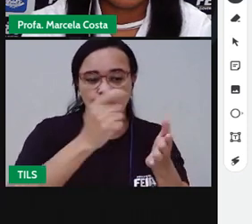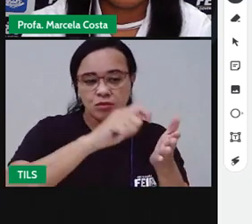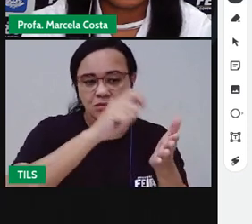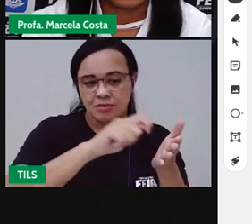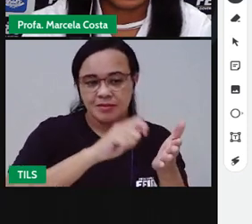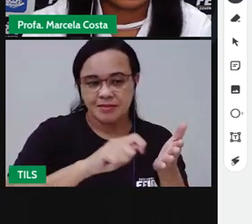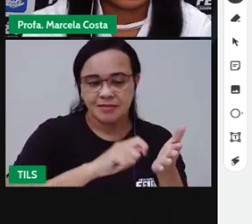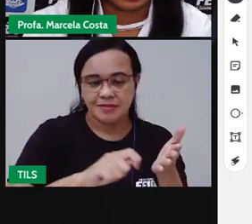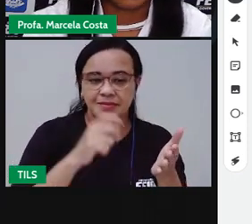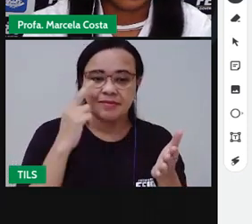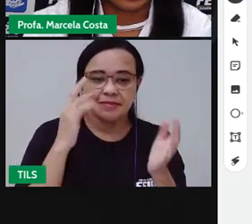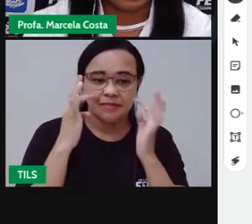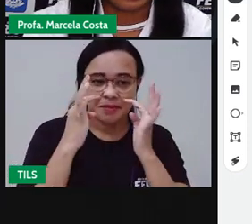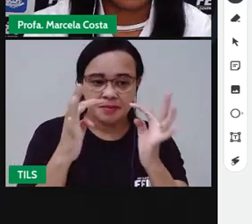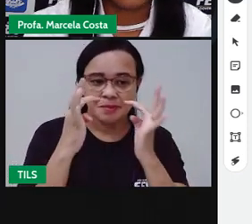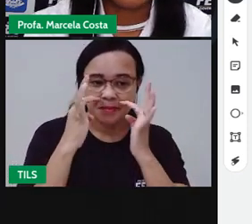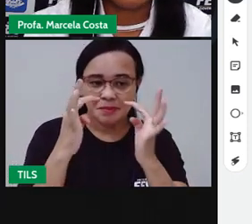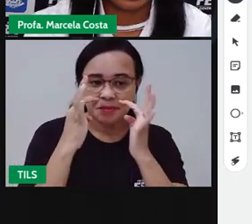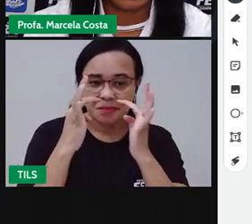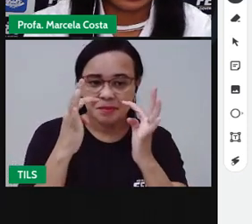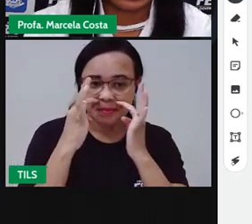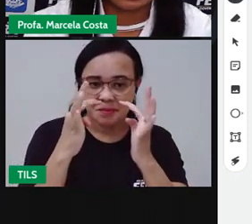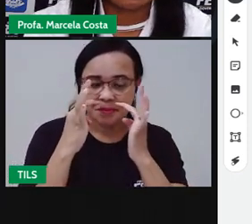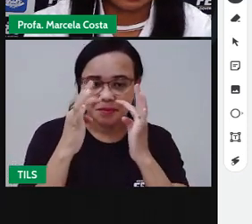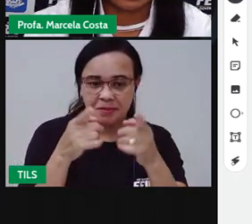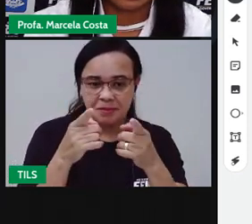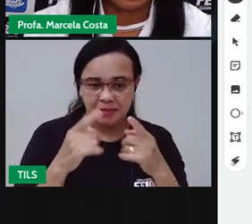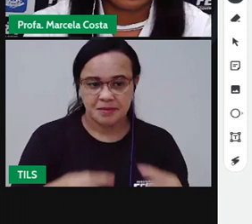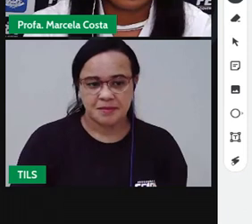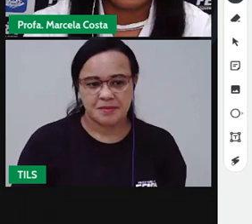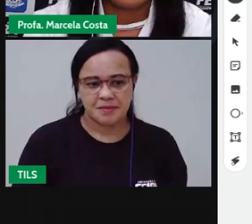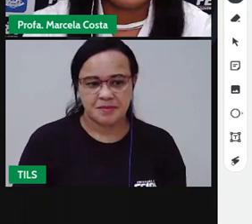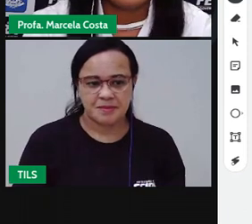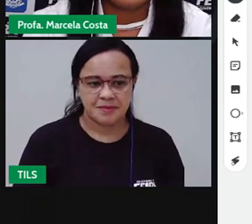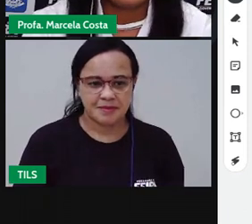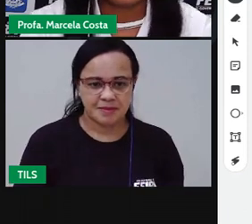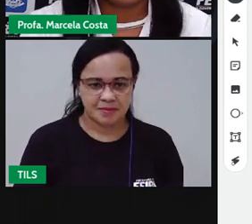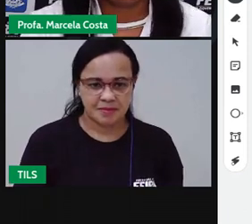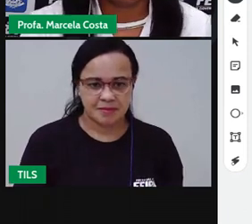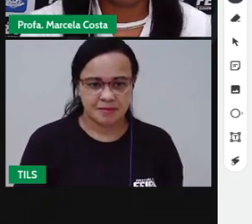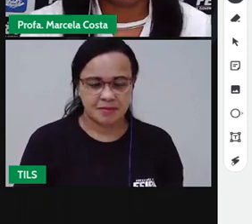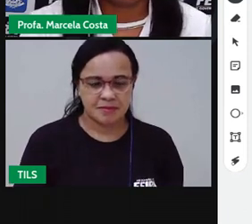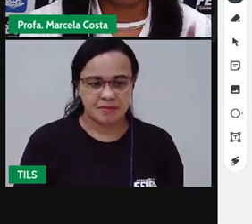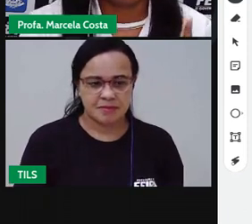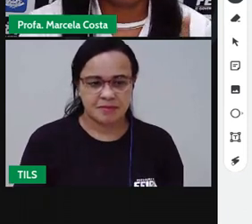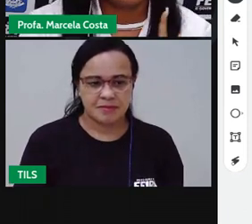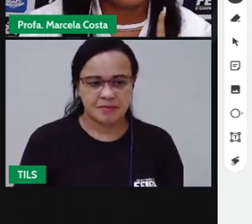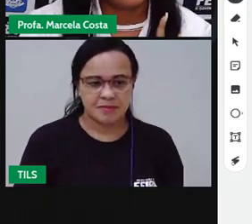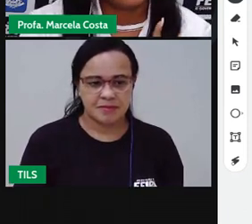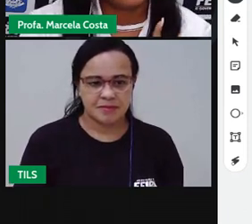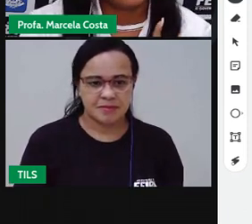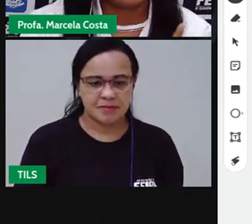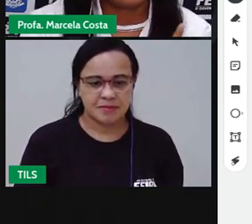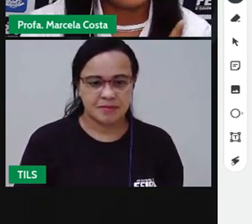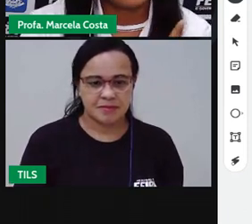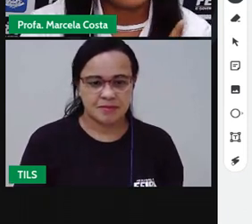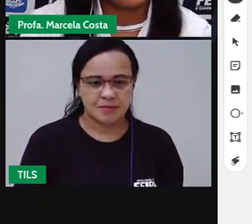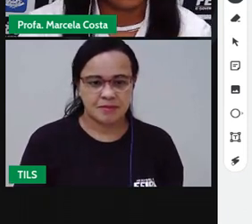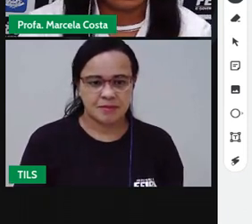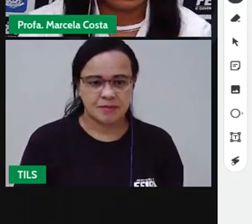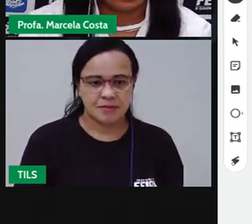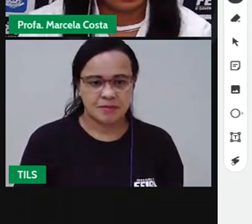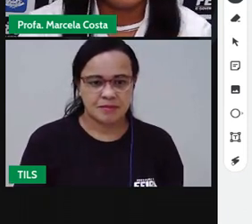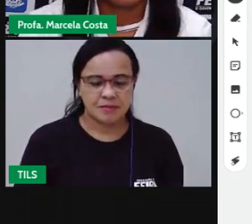Eu faço um traçado reto, de baixo para cima. Em seguida, eu vou puxando o traçado